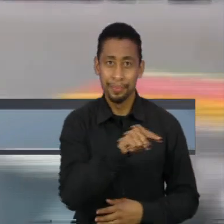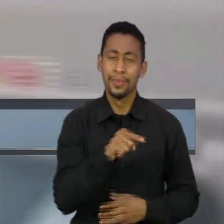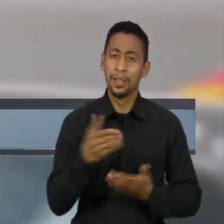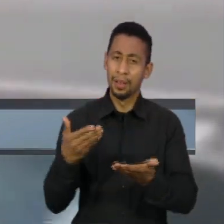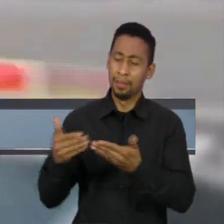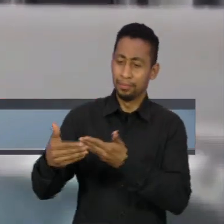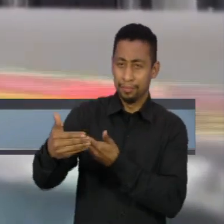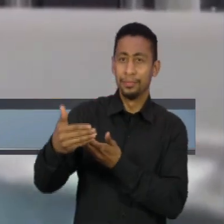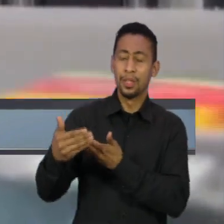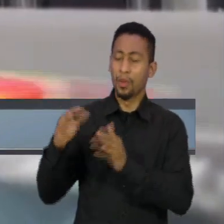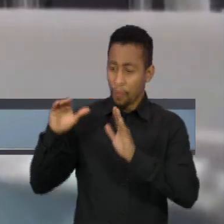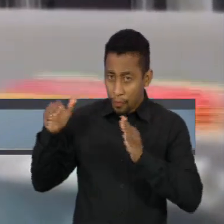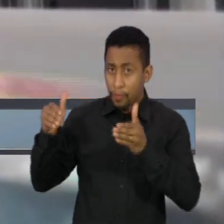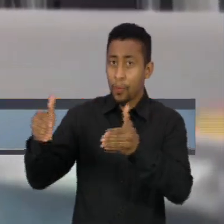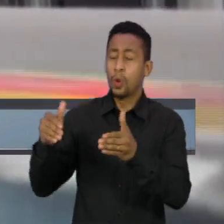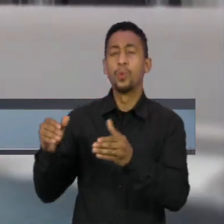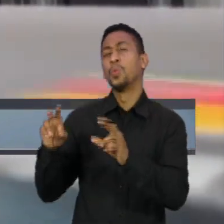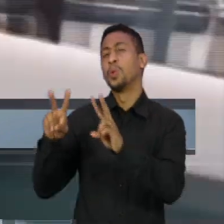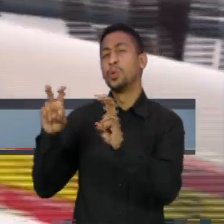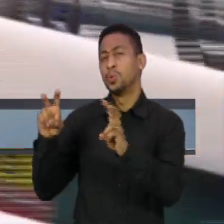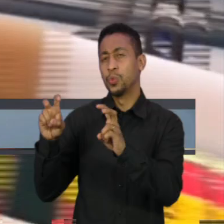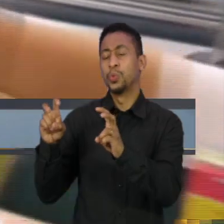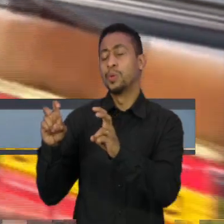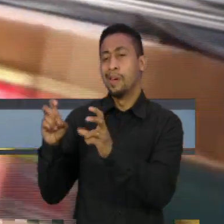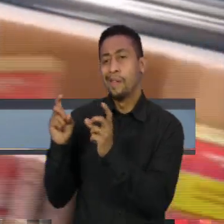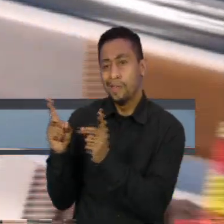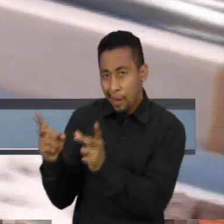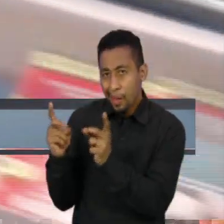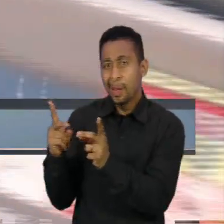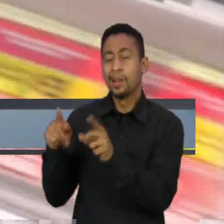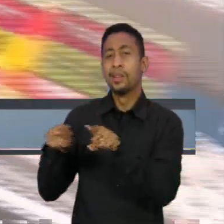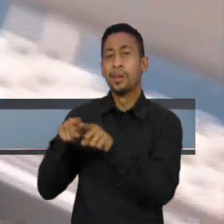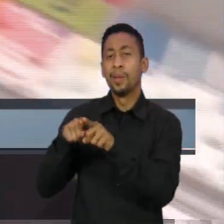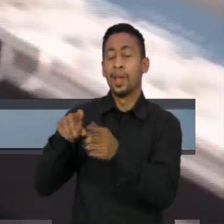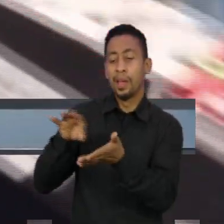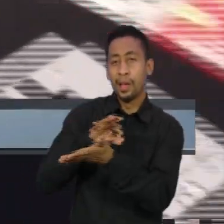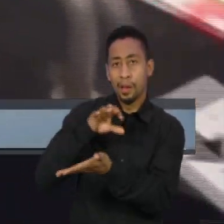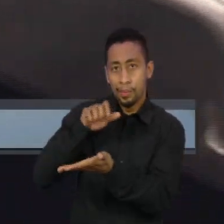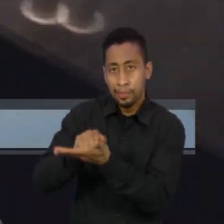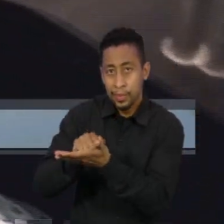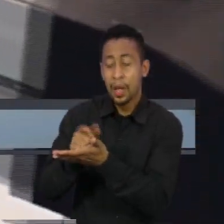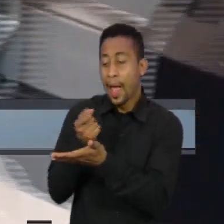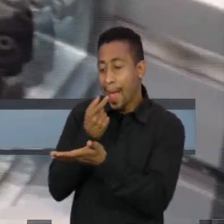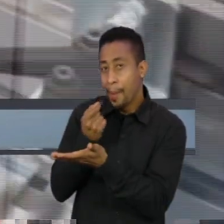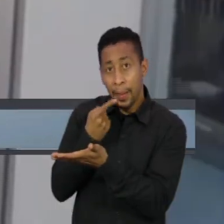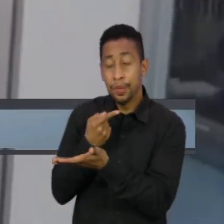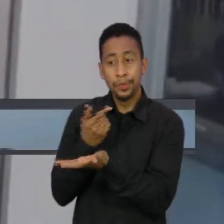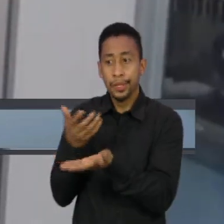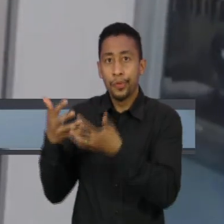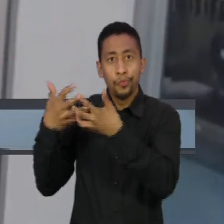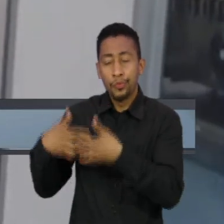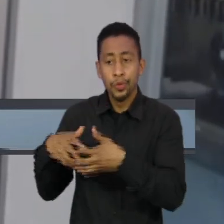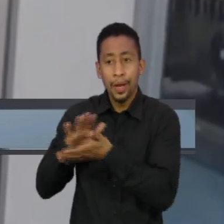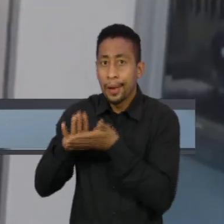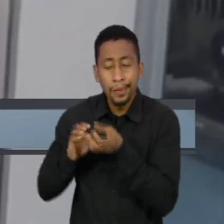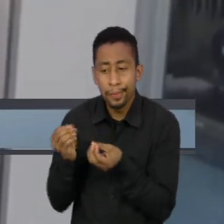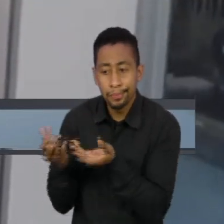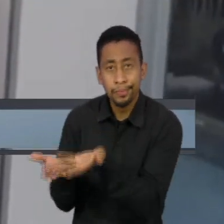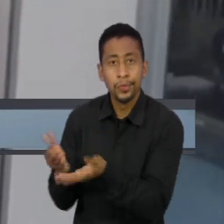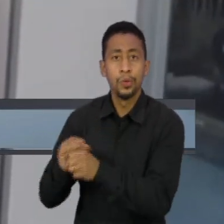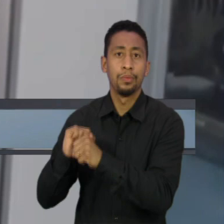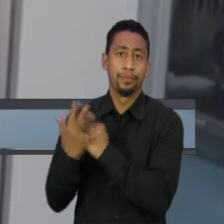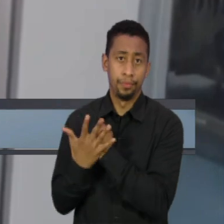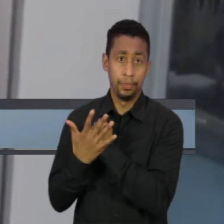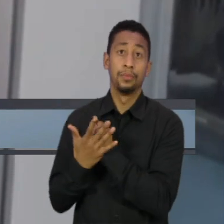volta a focar na venda e prescrição de remédios sem eficácia comprovada no combate à covid-19. Na quarta, será ouvido